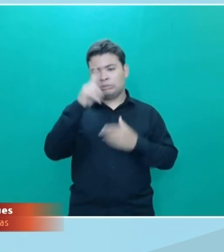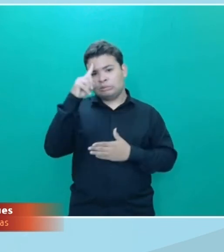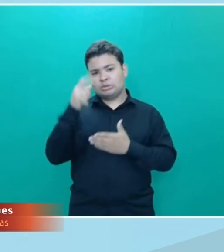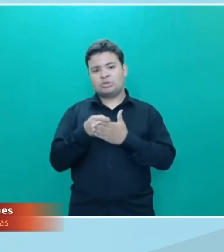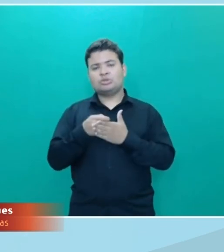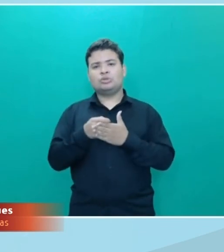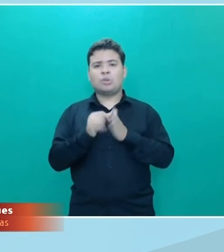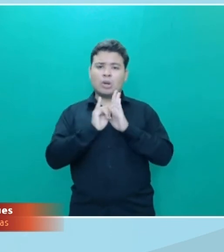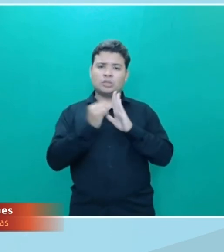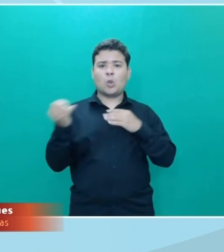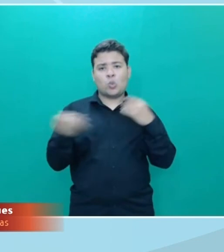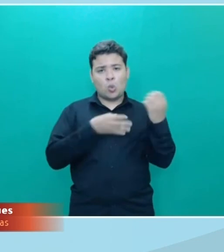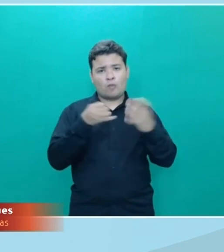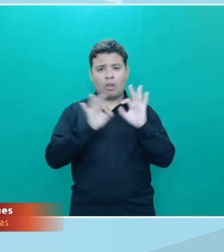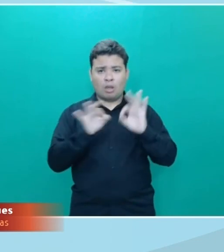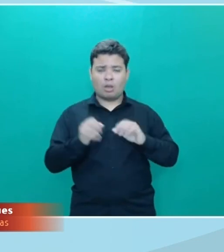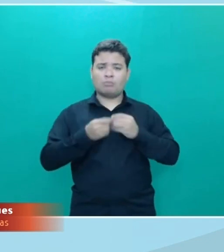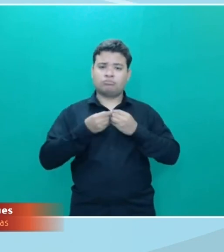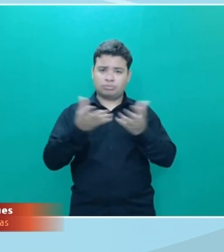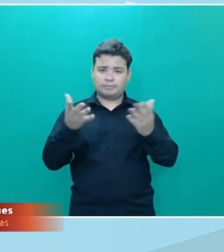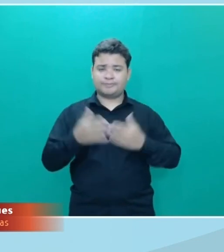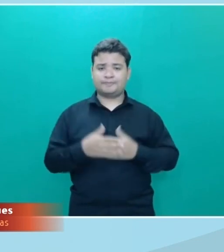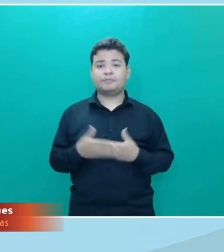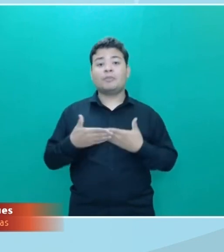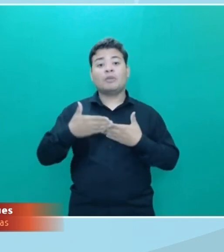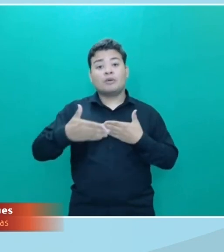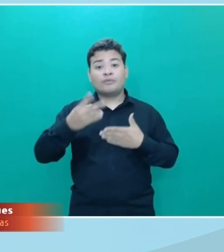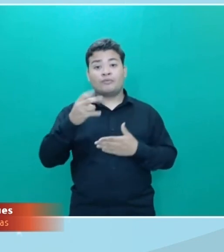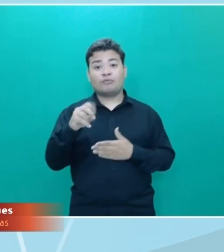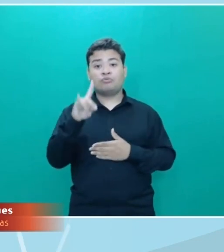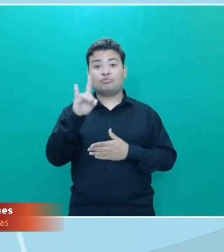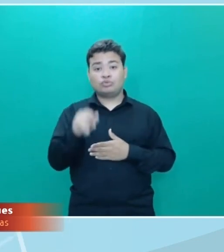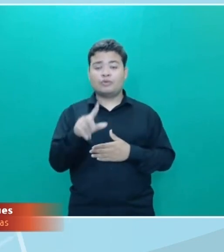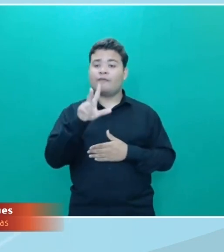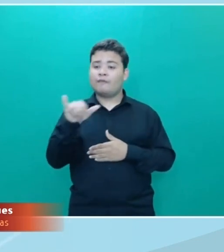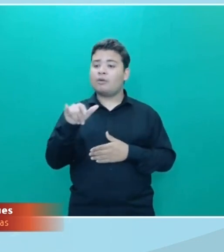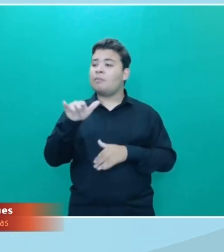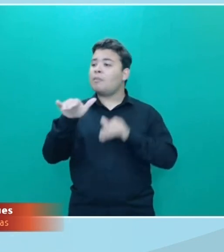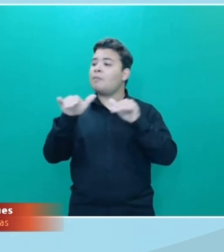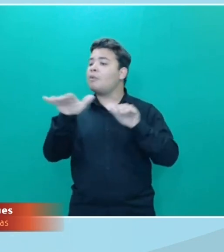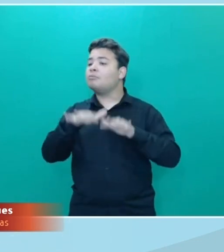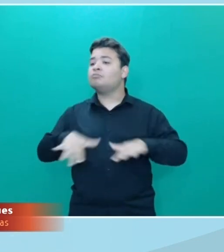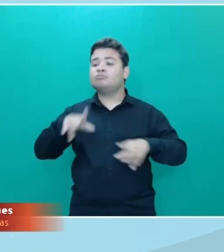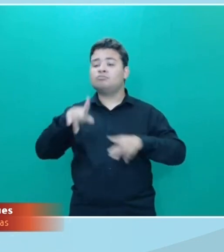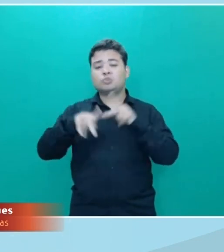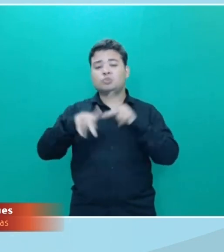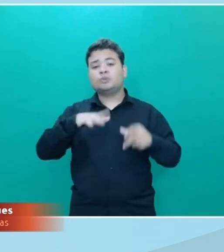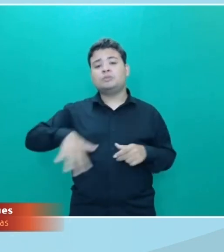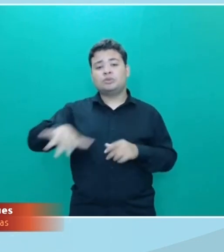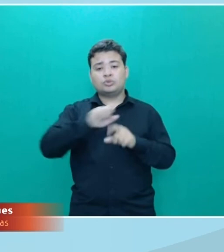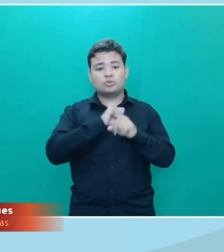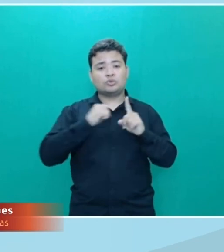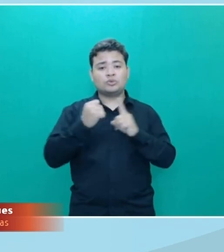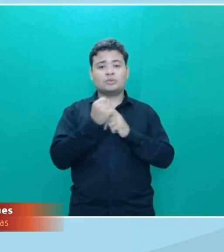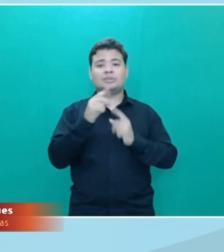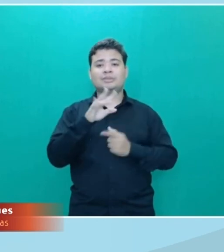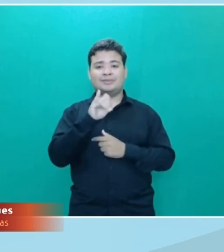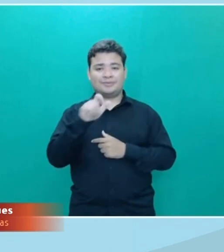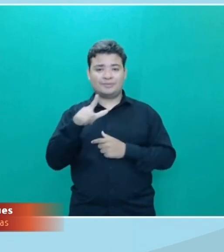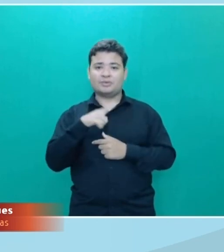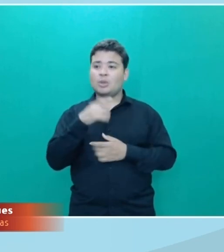editais. Nos próximos 20 dias serão realizadas consultas públicas com a sociedade civil para coletar sugestões.